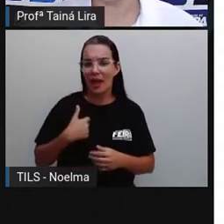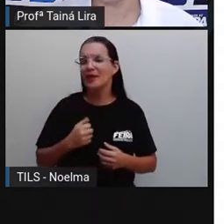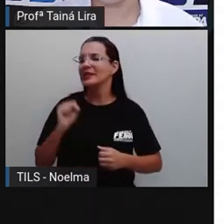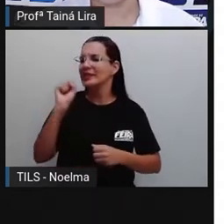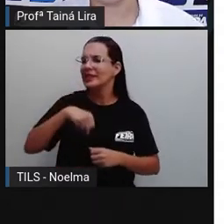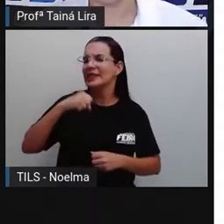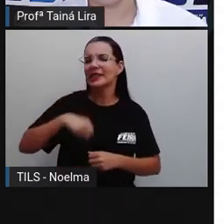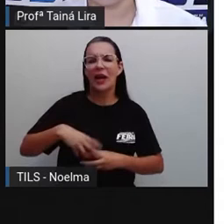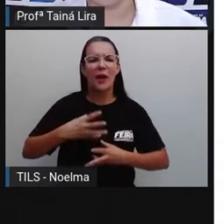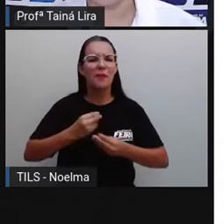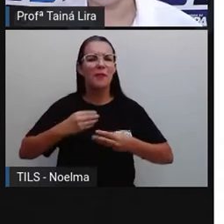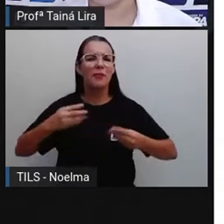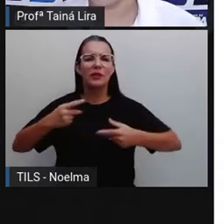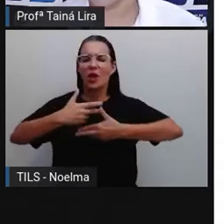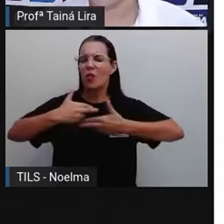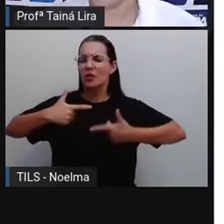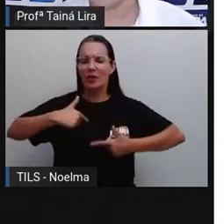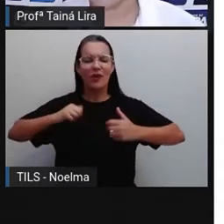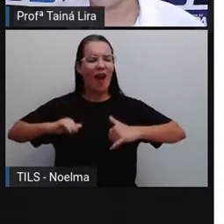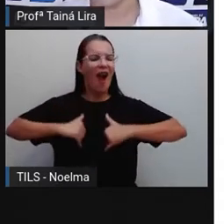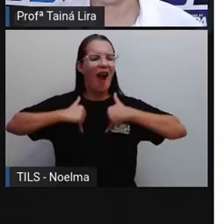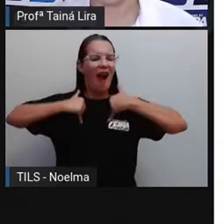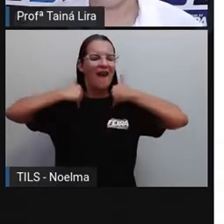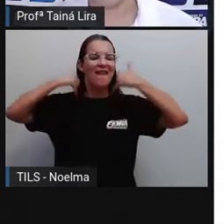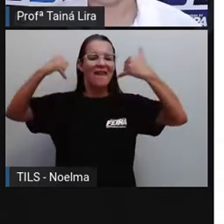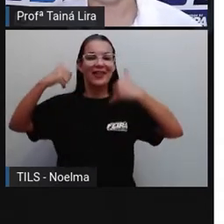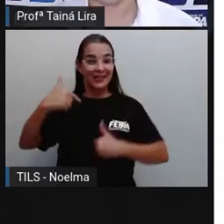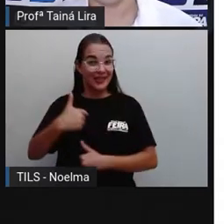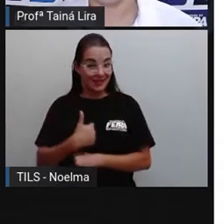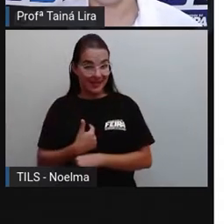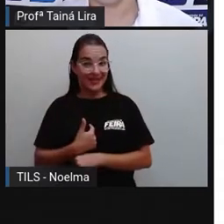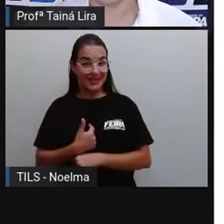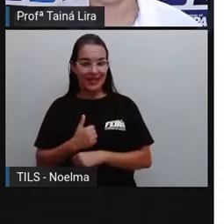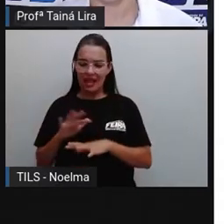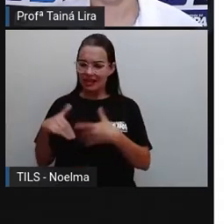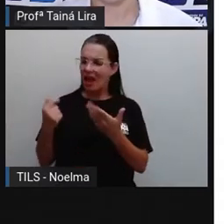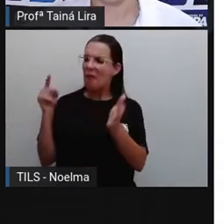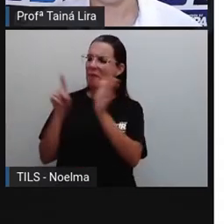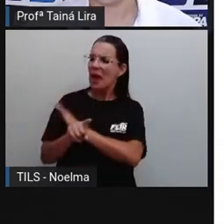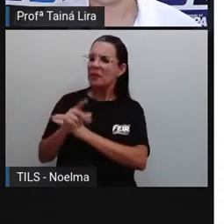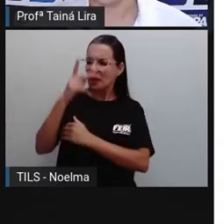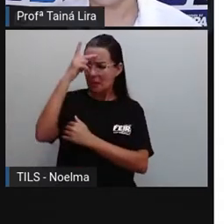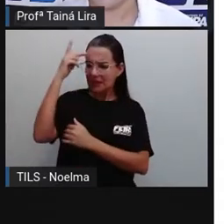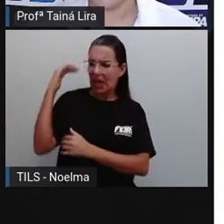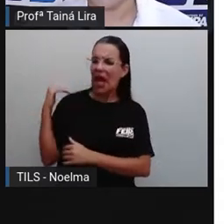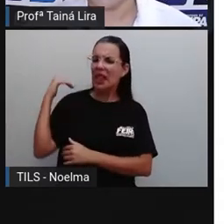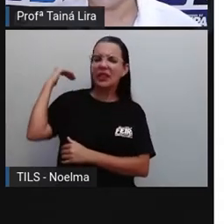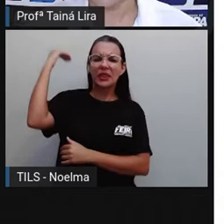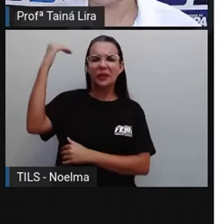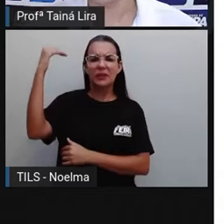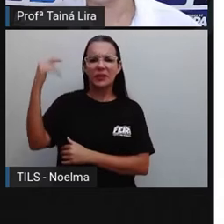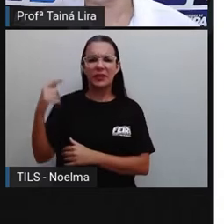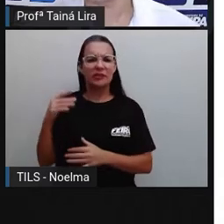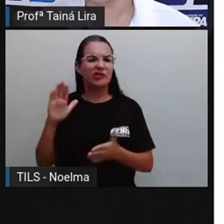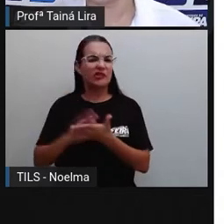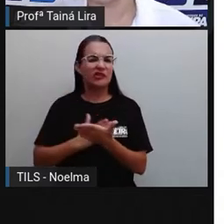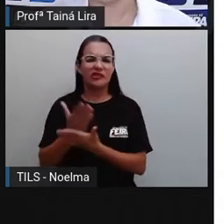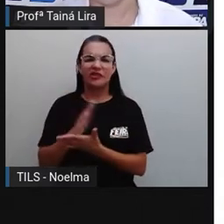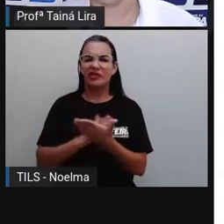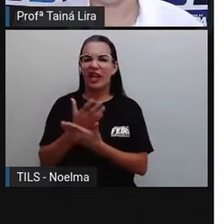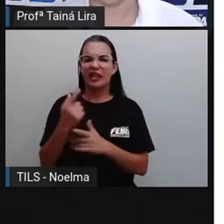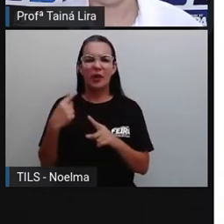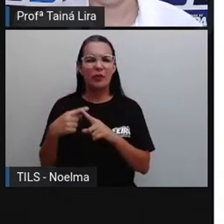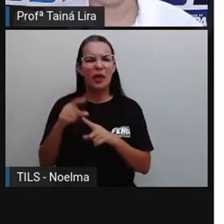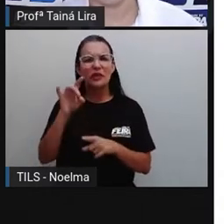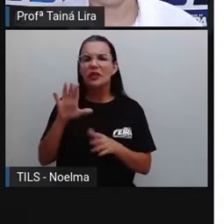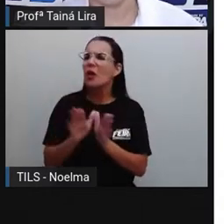e tenho orgulho de mim. Essa pergunta de adulto é a mais chata que há. Por que só quando